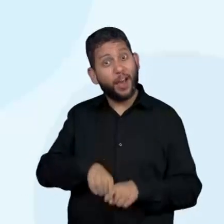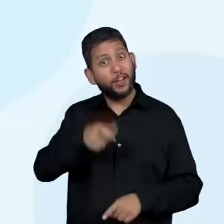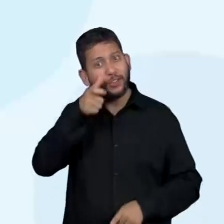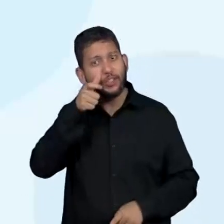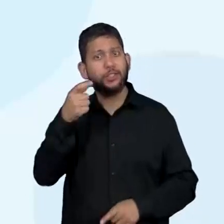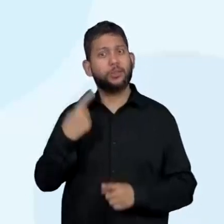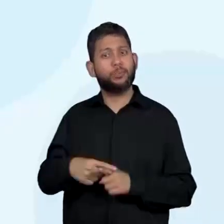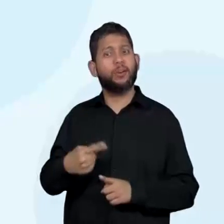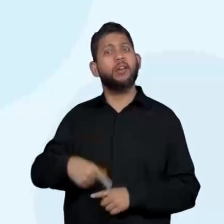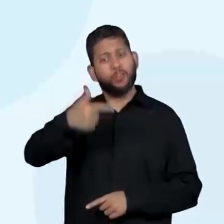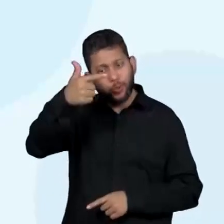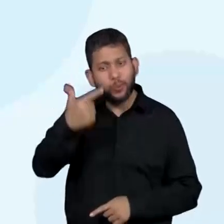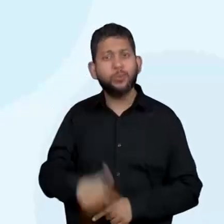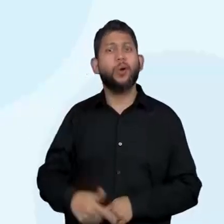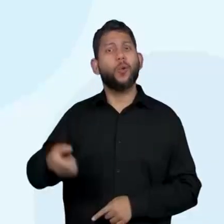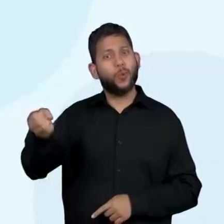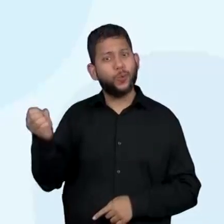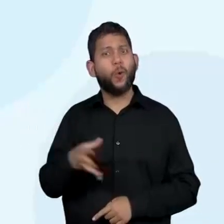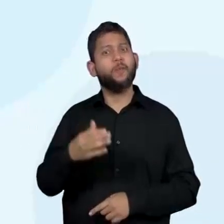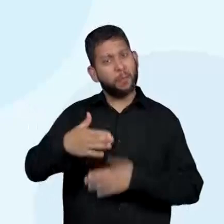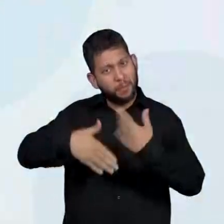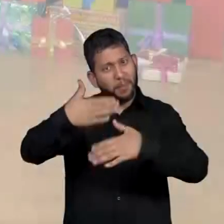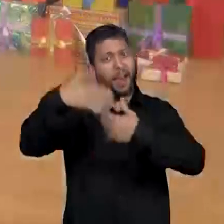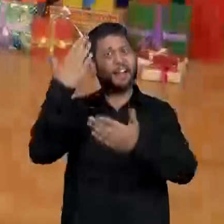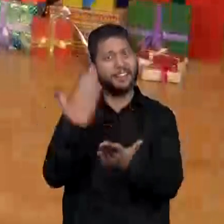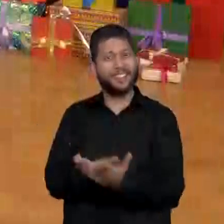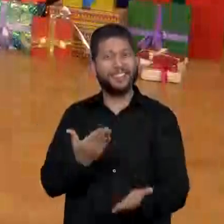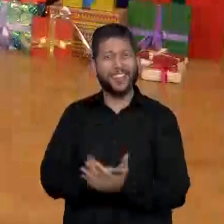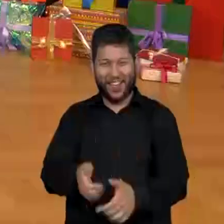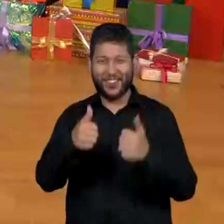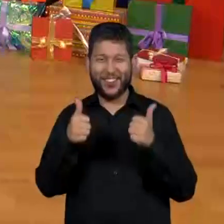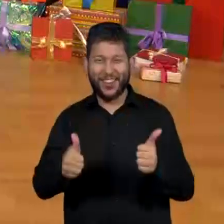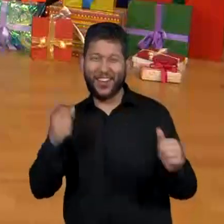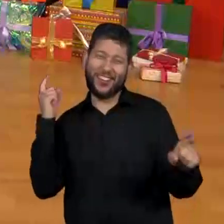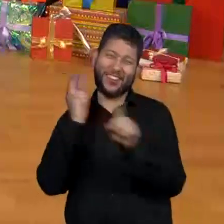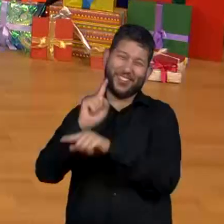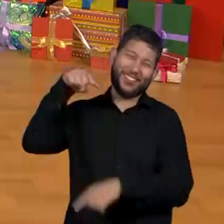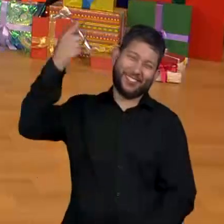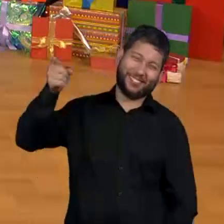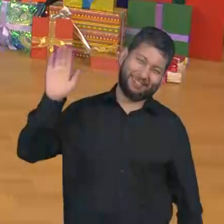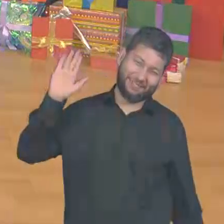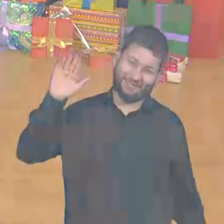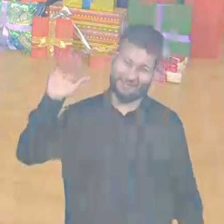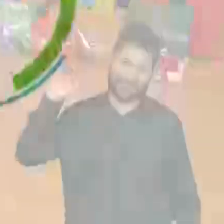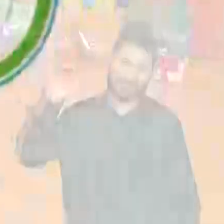porque quero vê-los na próxima. Certo? Então, até lá. Tchau, tchau.